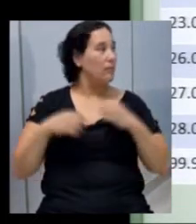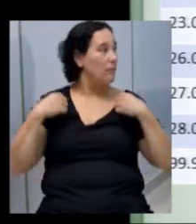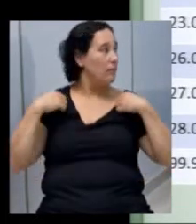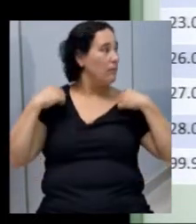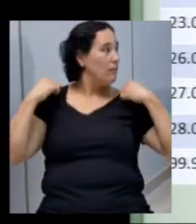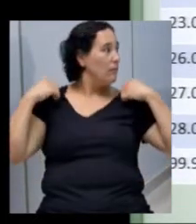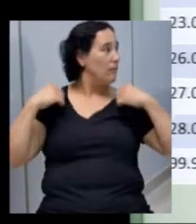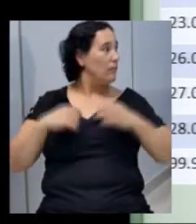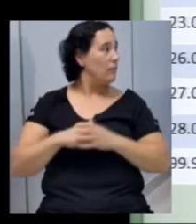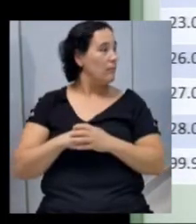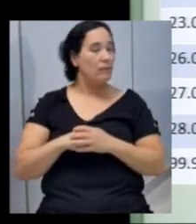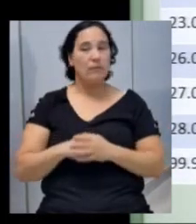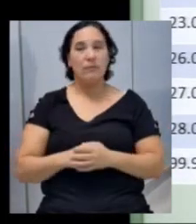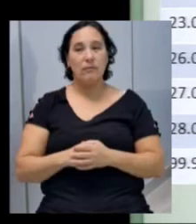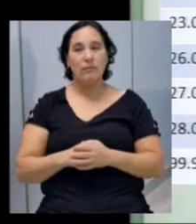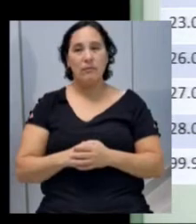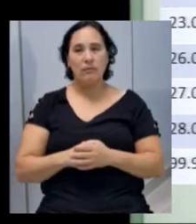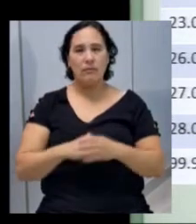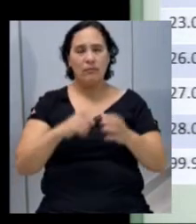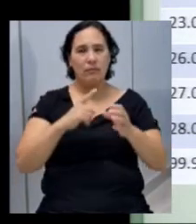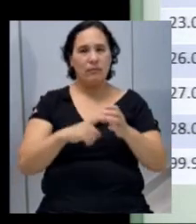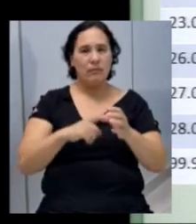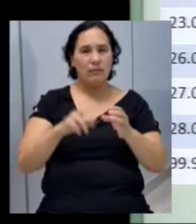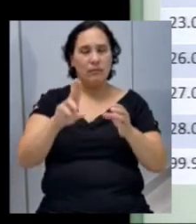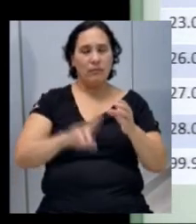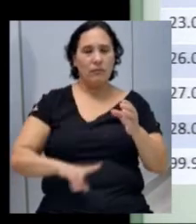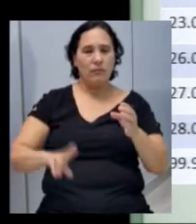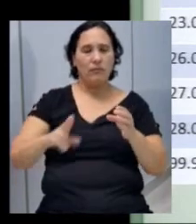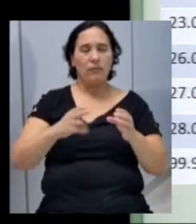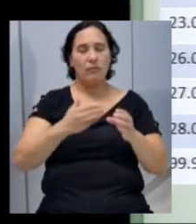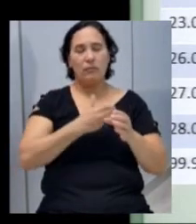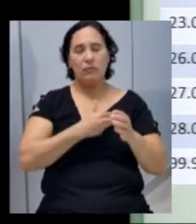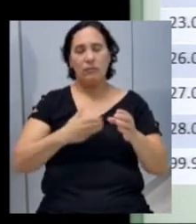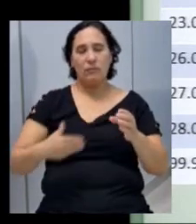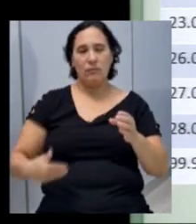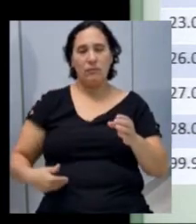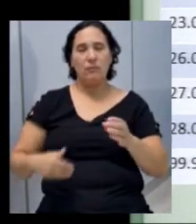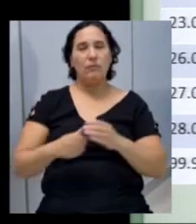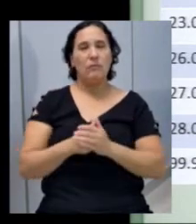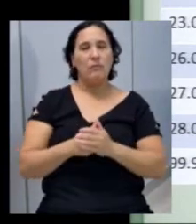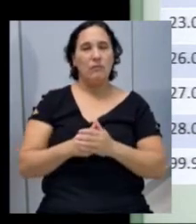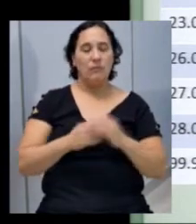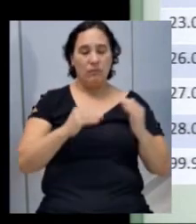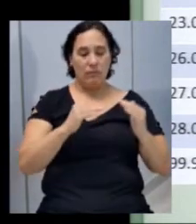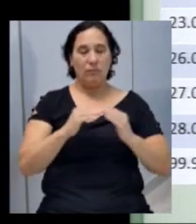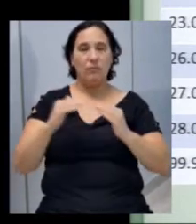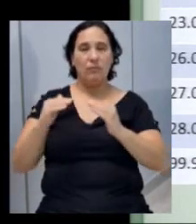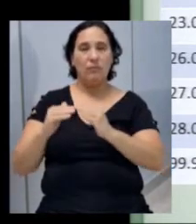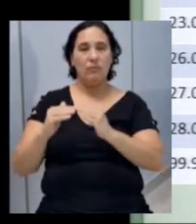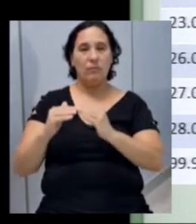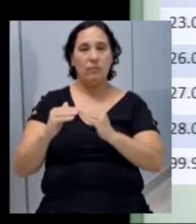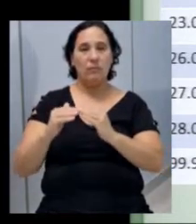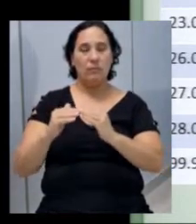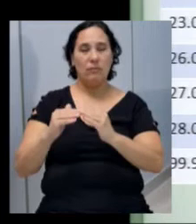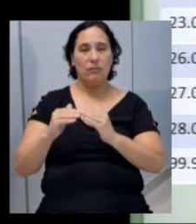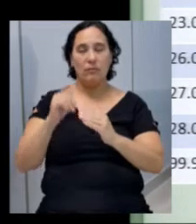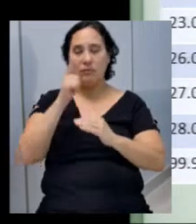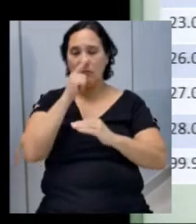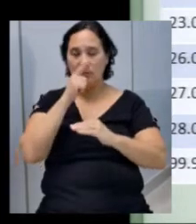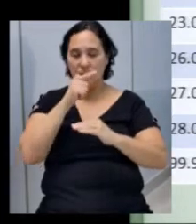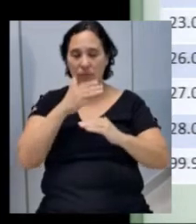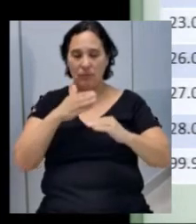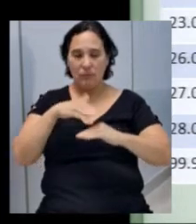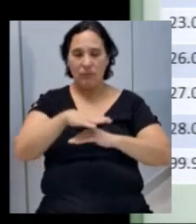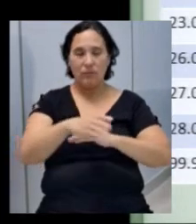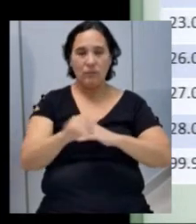Então, dentro do urbanismo, serviço de utilidade pública, o trânsito, a habitação, saneamento, prevenção de